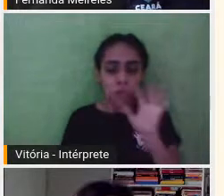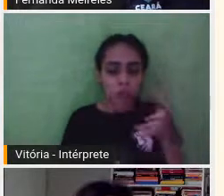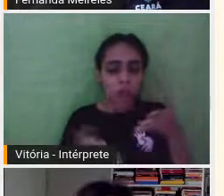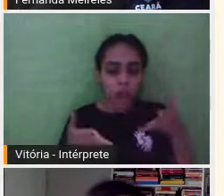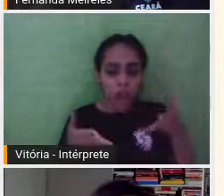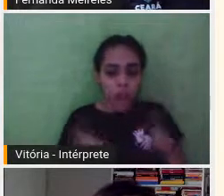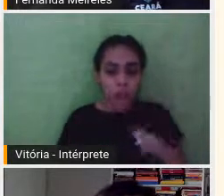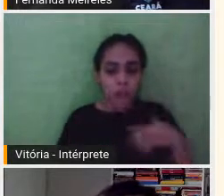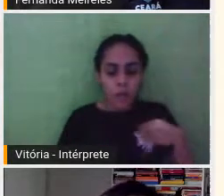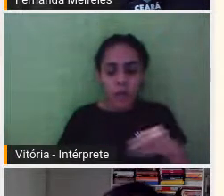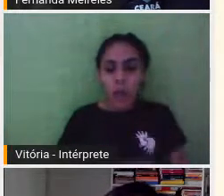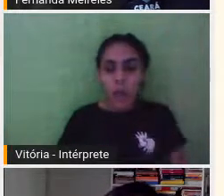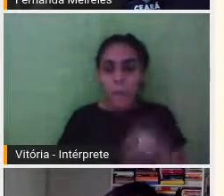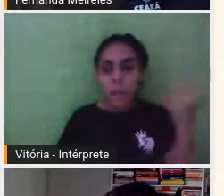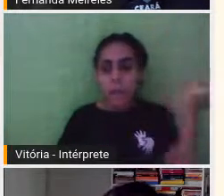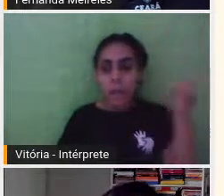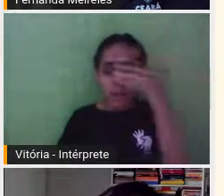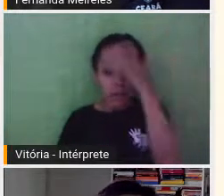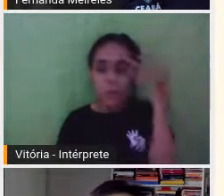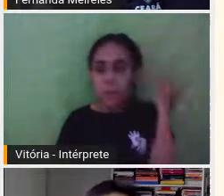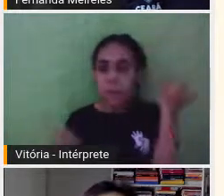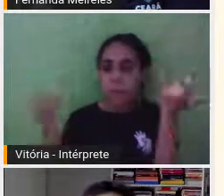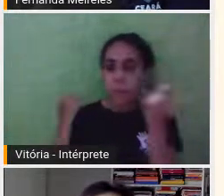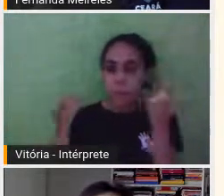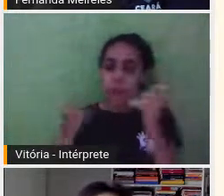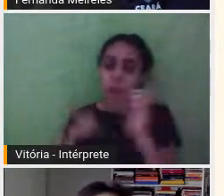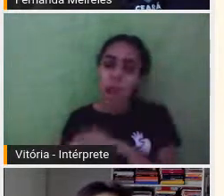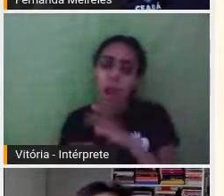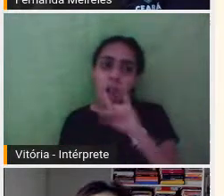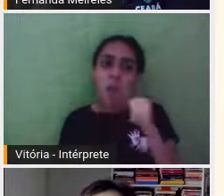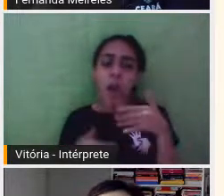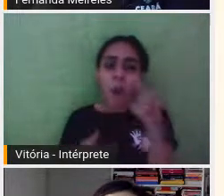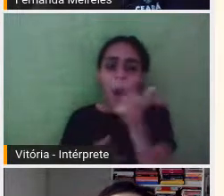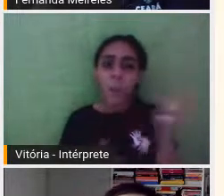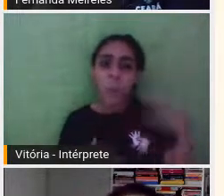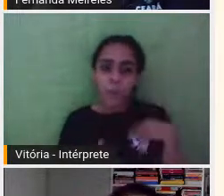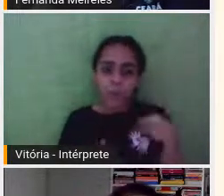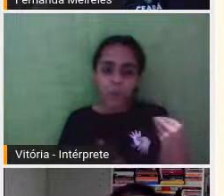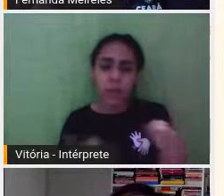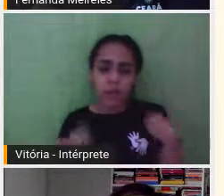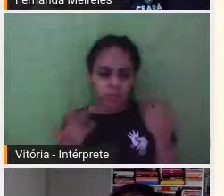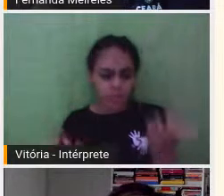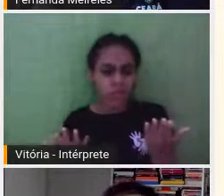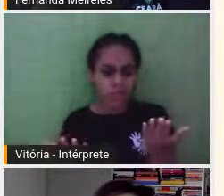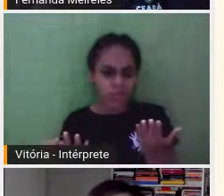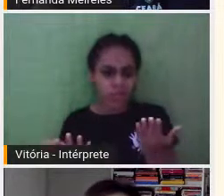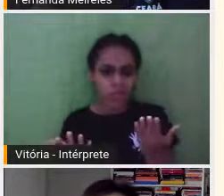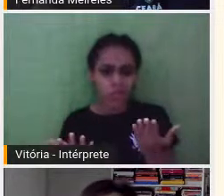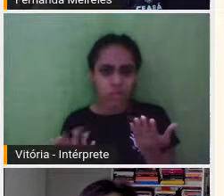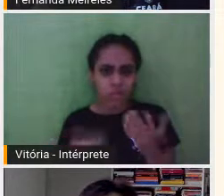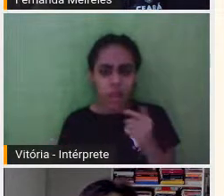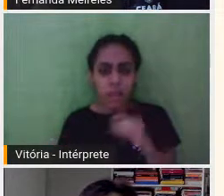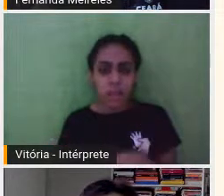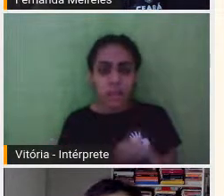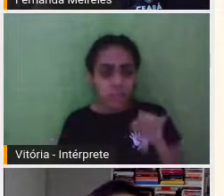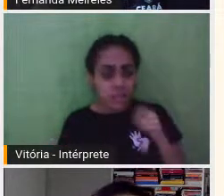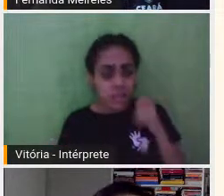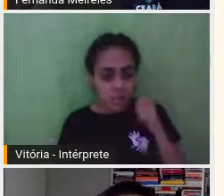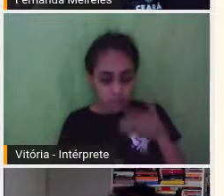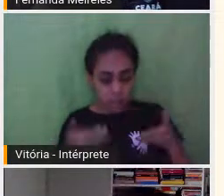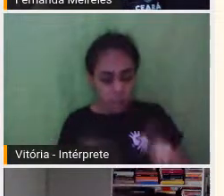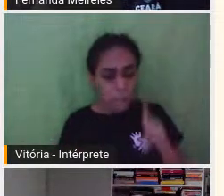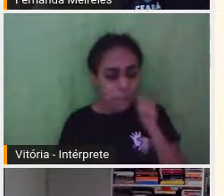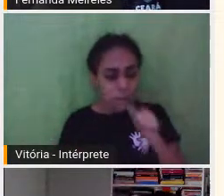vai vir o próximo? quando é que você vai vir o outro? Aí, se tem uma menina, diz, quando é que vai ter um menino?